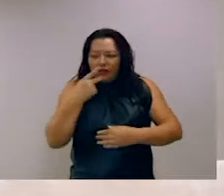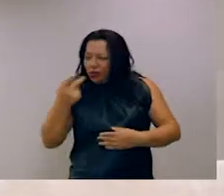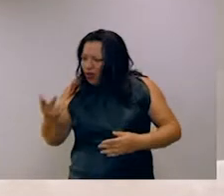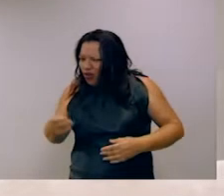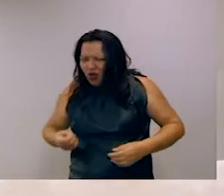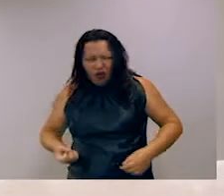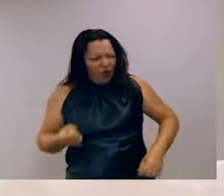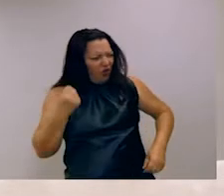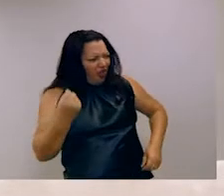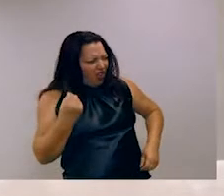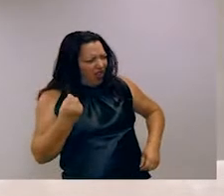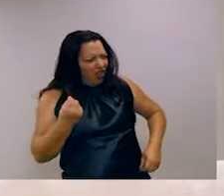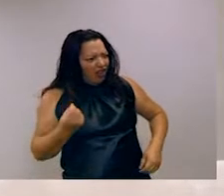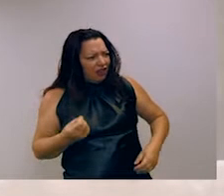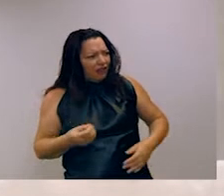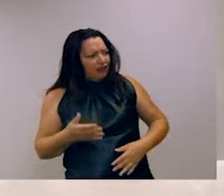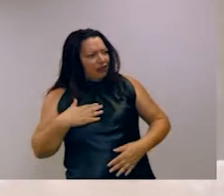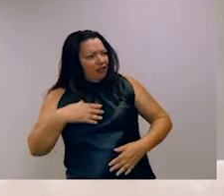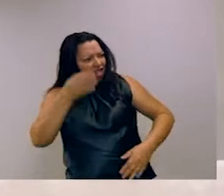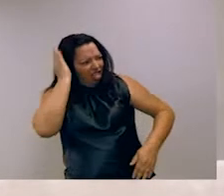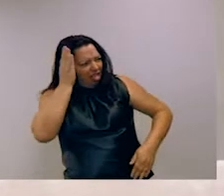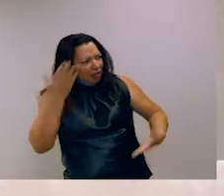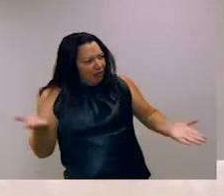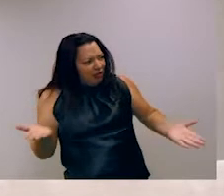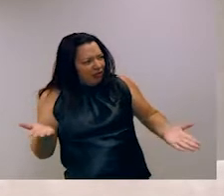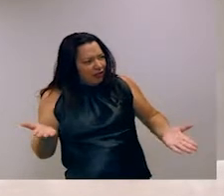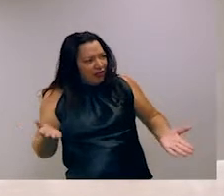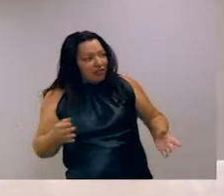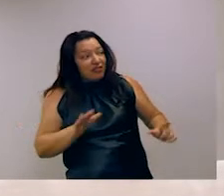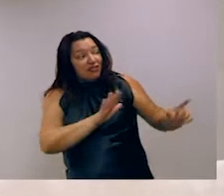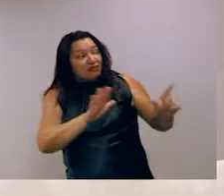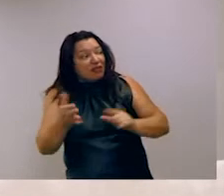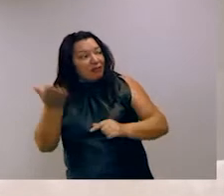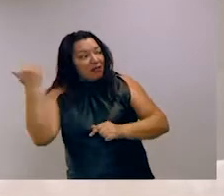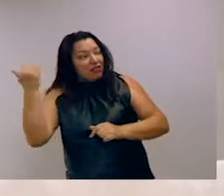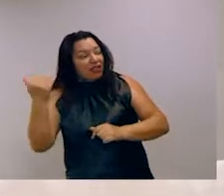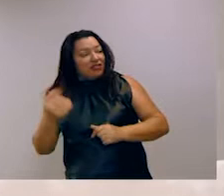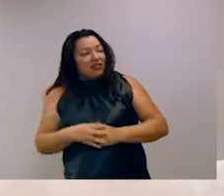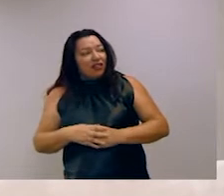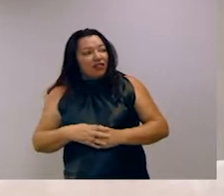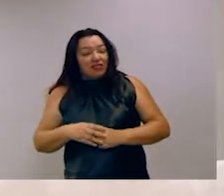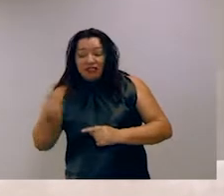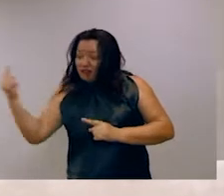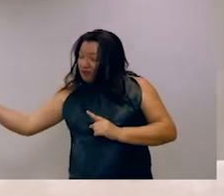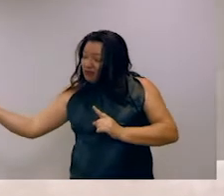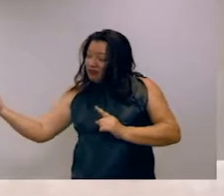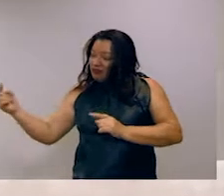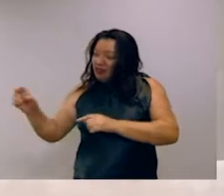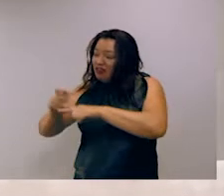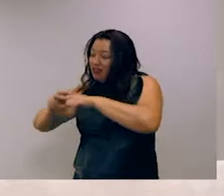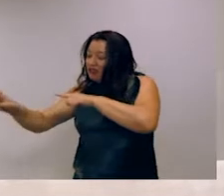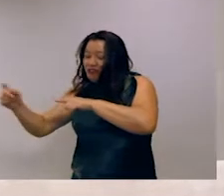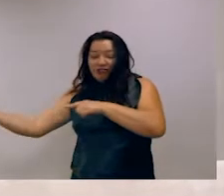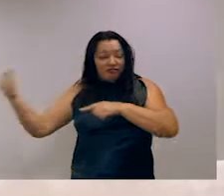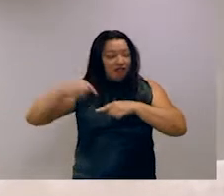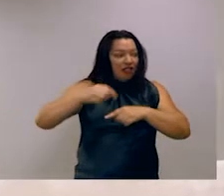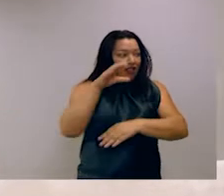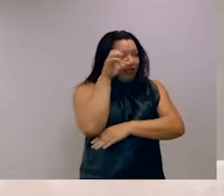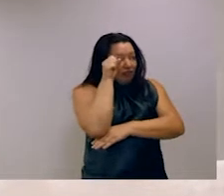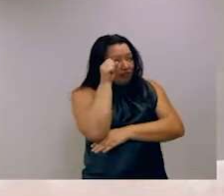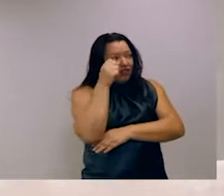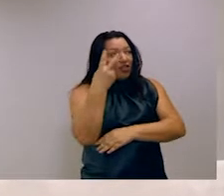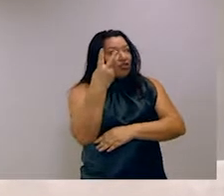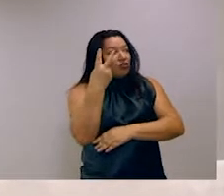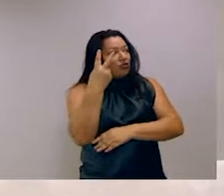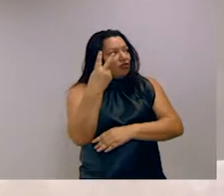que? 15 dólares? Você acha que eu sou um tolo? Só na semana passada peguei um táxi da estação de trem para este hotel e só paguei